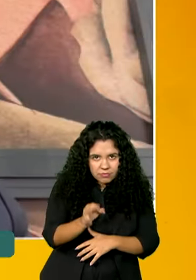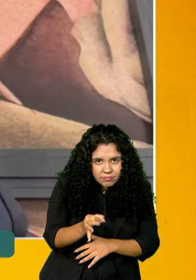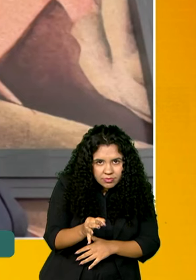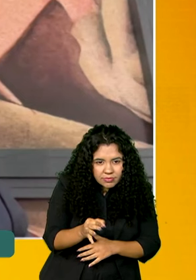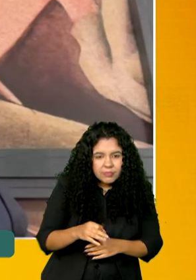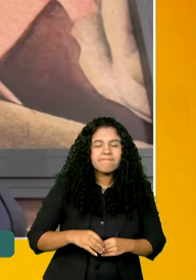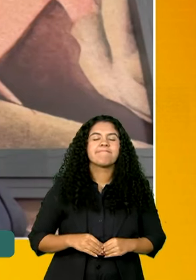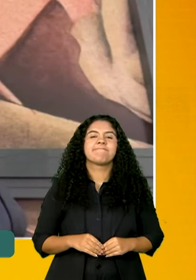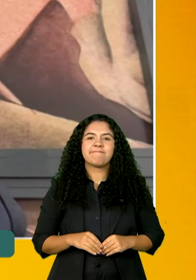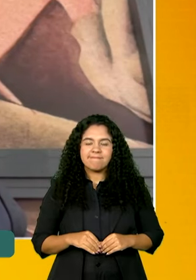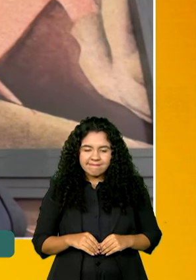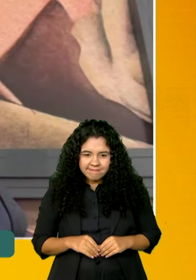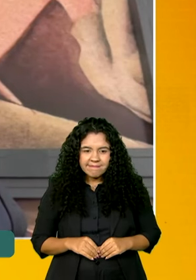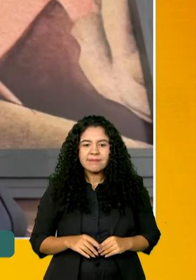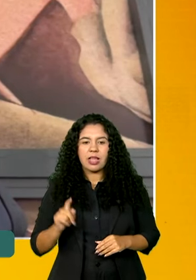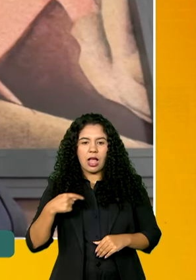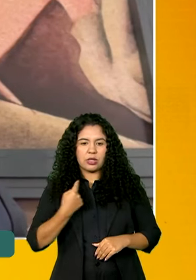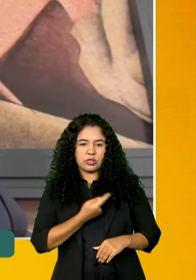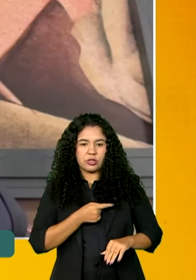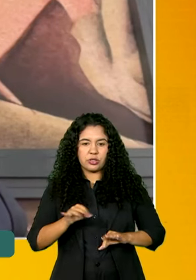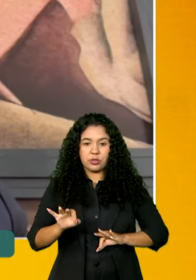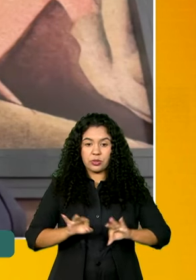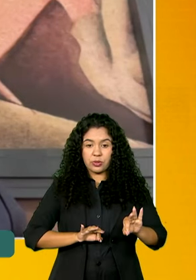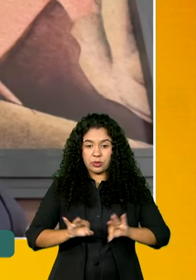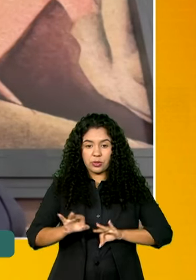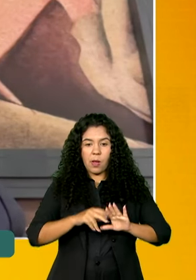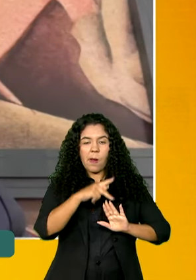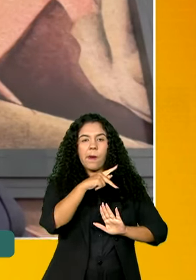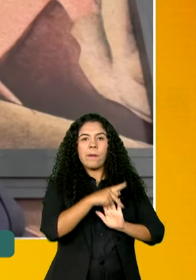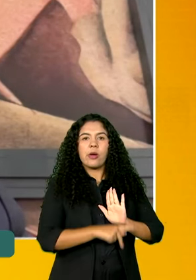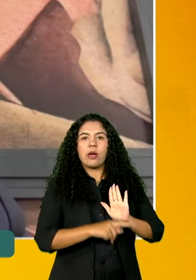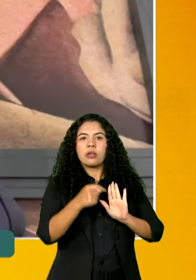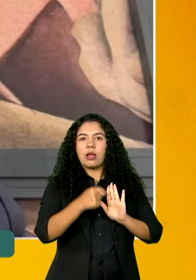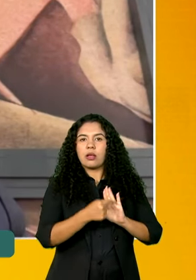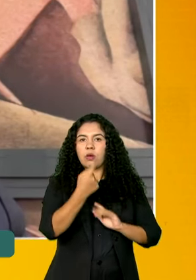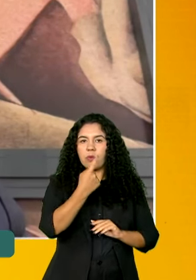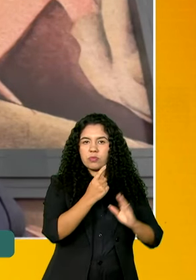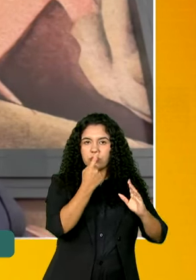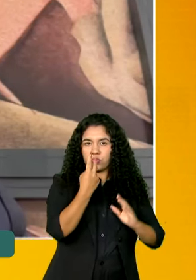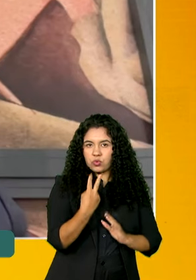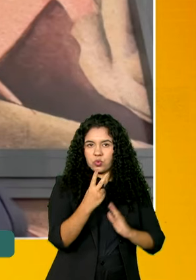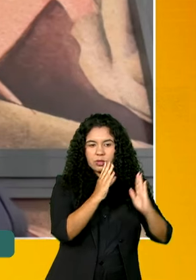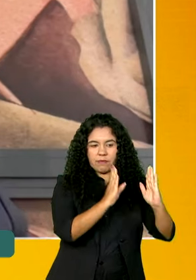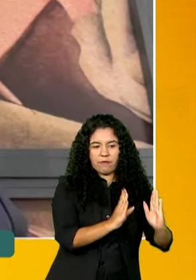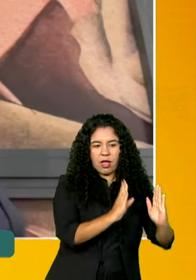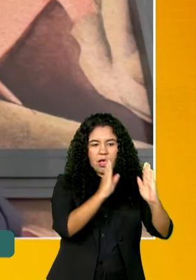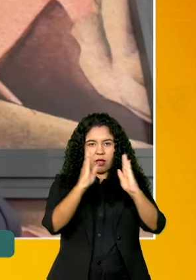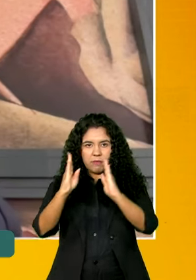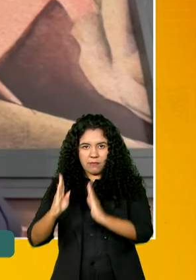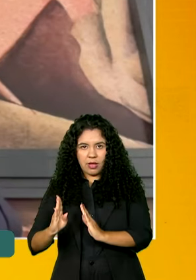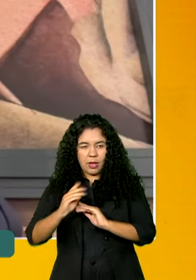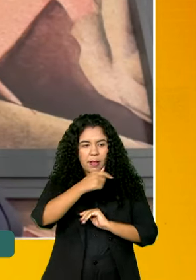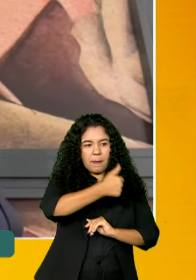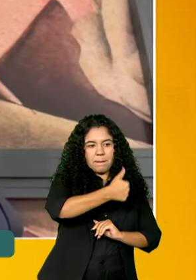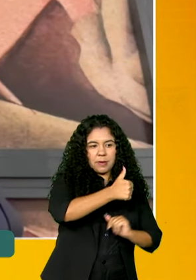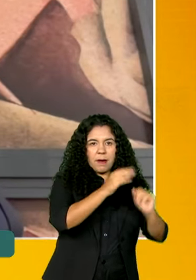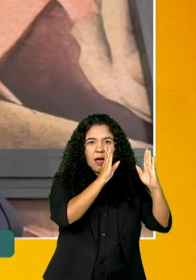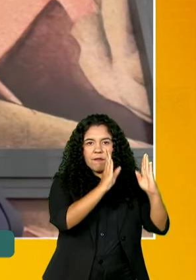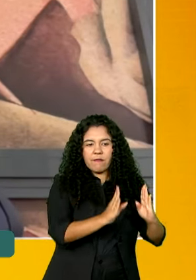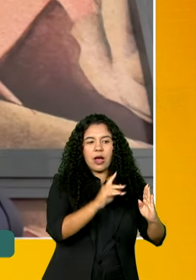Exatamente. Nós fizemos esse projeto em duas fases. O Hackathon acontece na primeira fase de forma